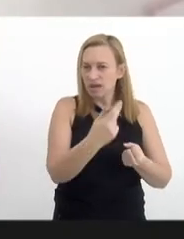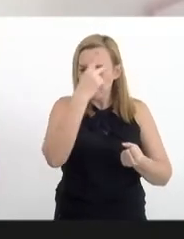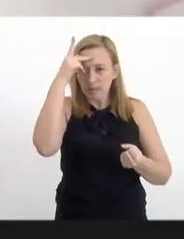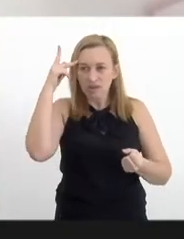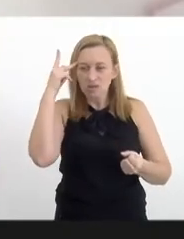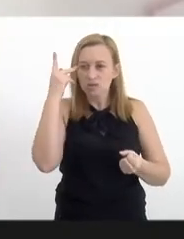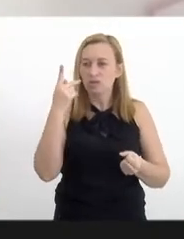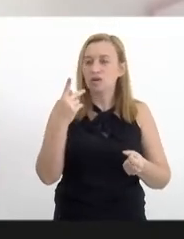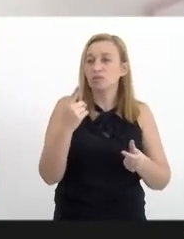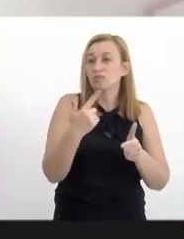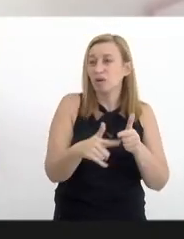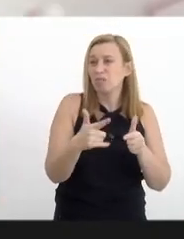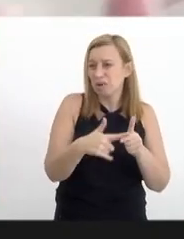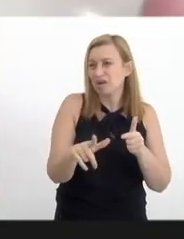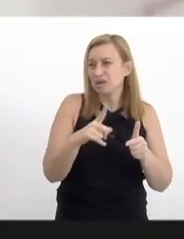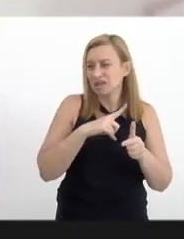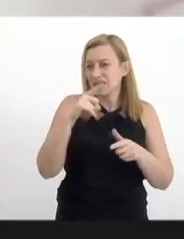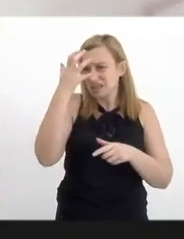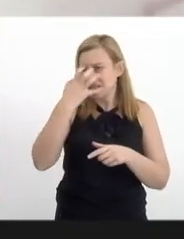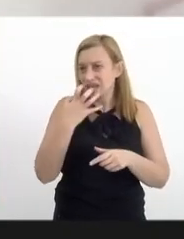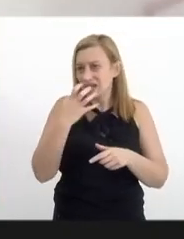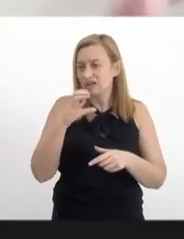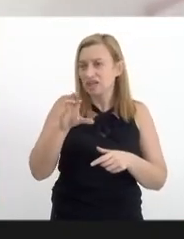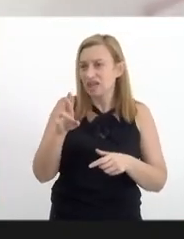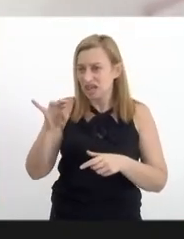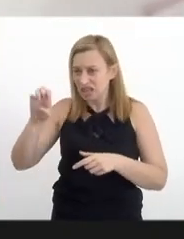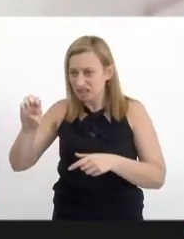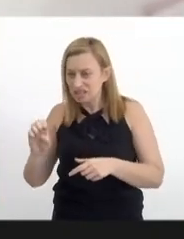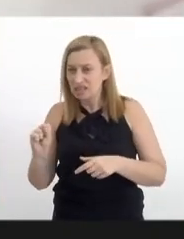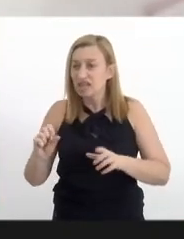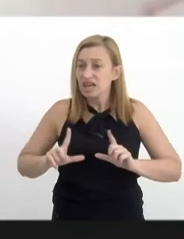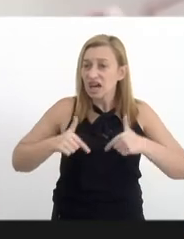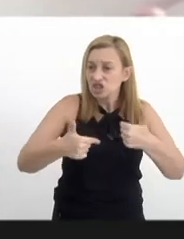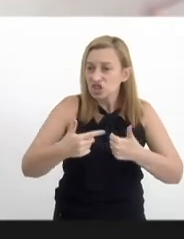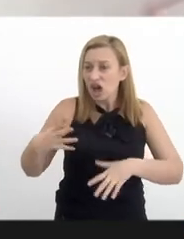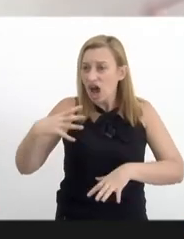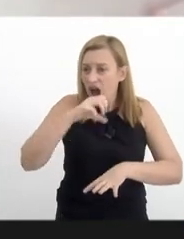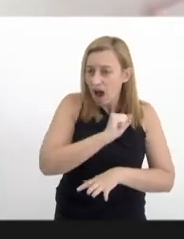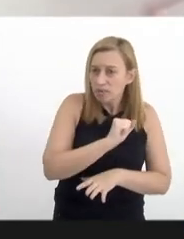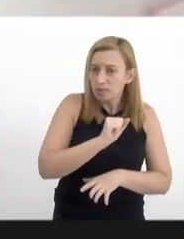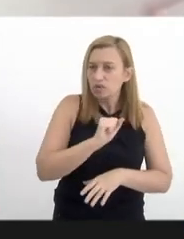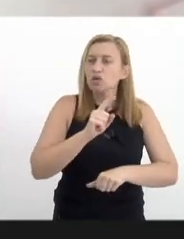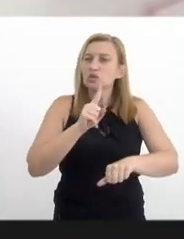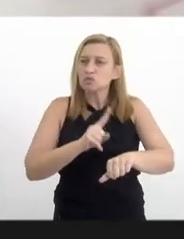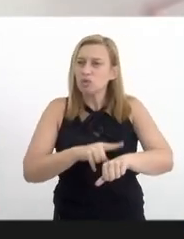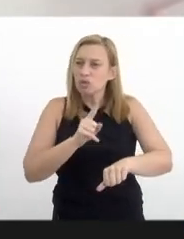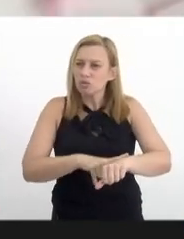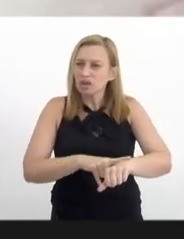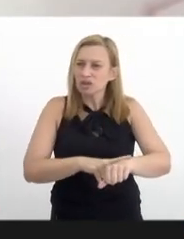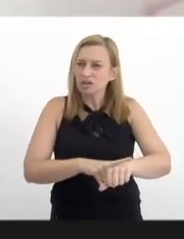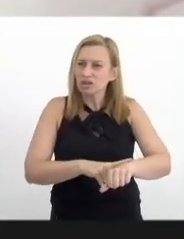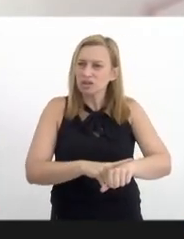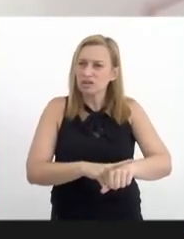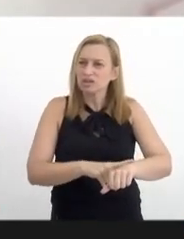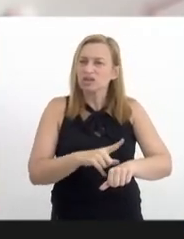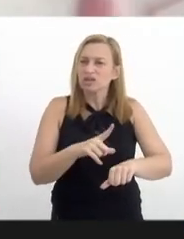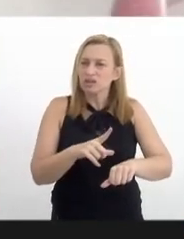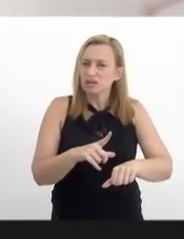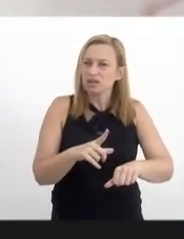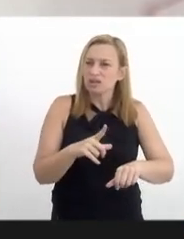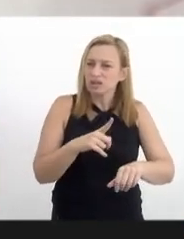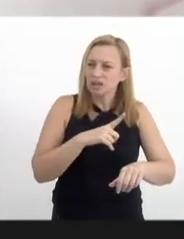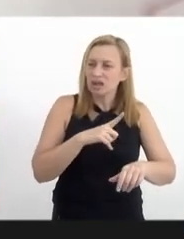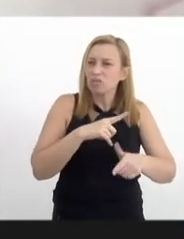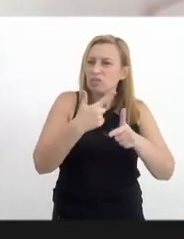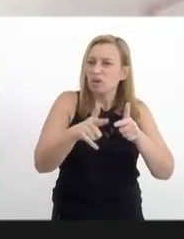atuar de uma maneira rápida, oportuna, né, no momento em que há uma agudização do quadro